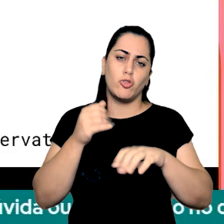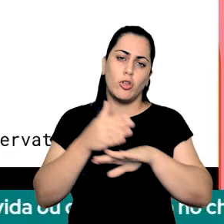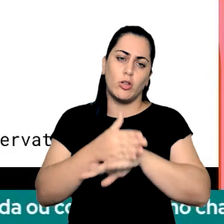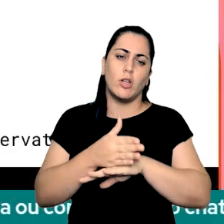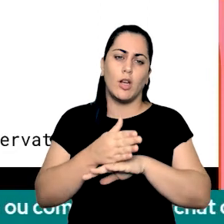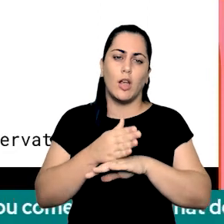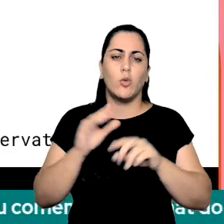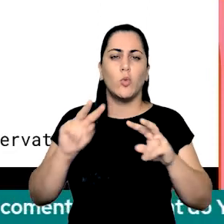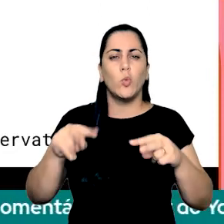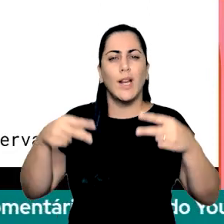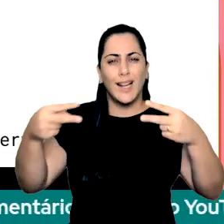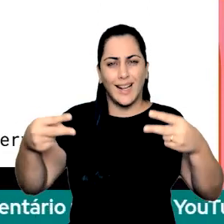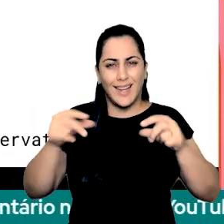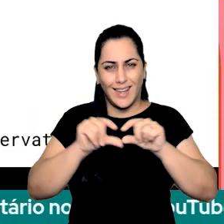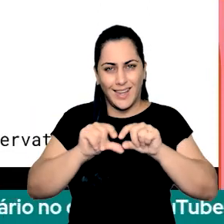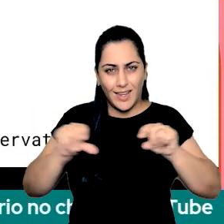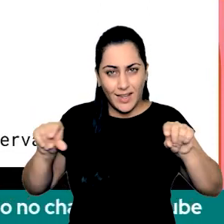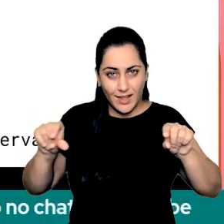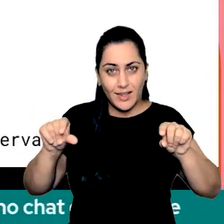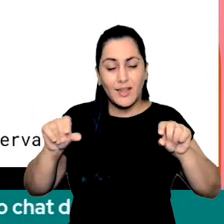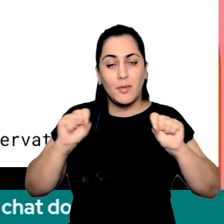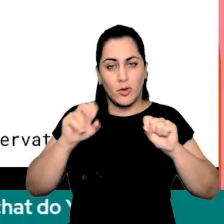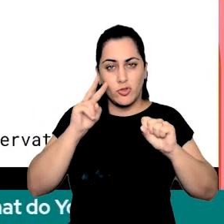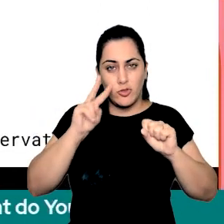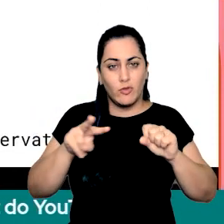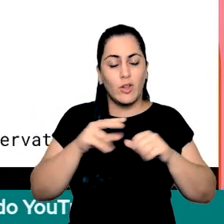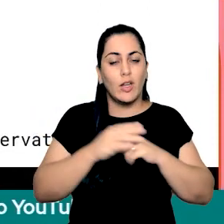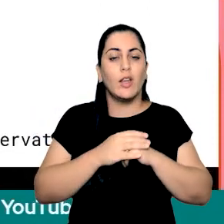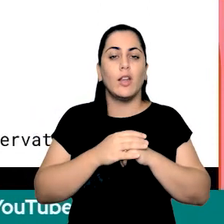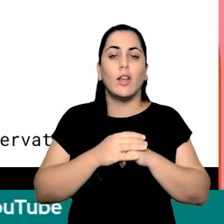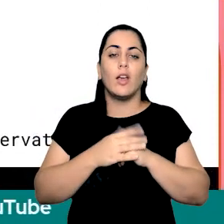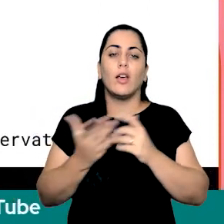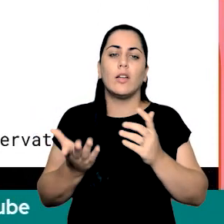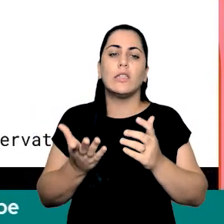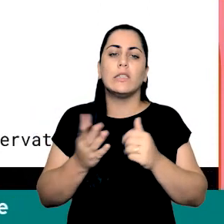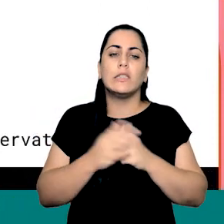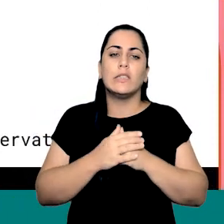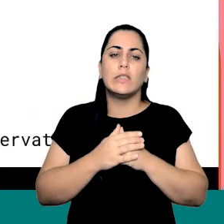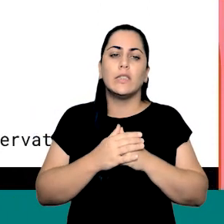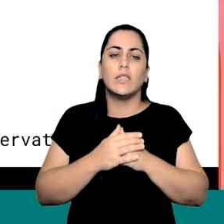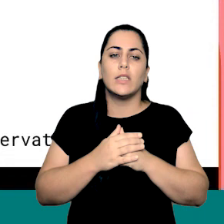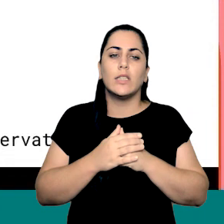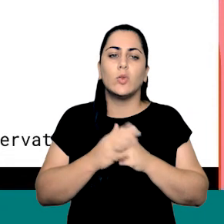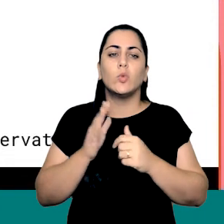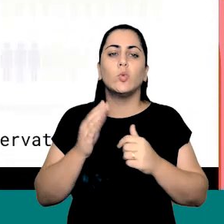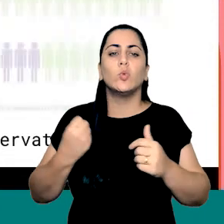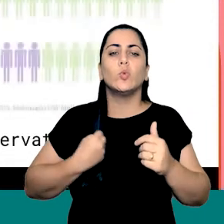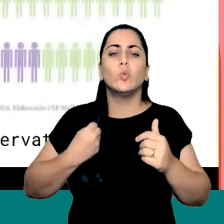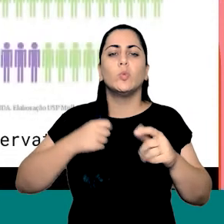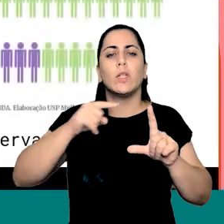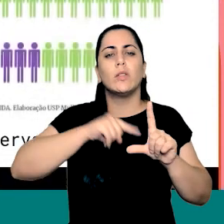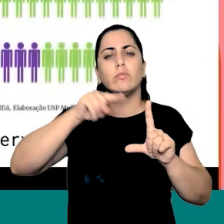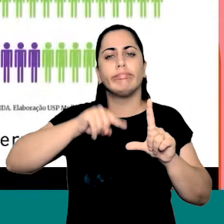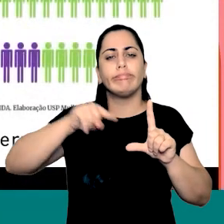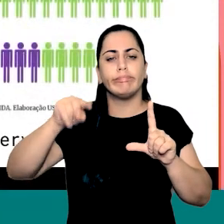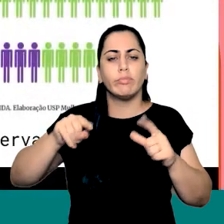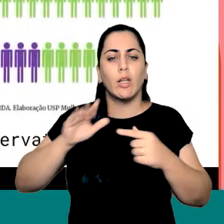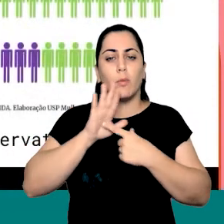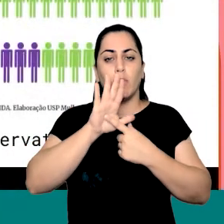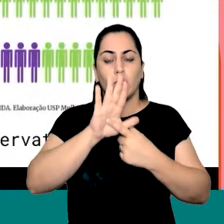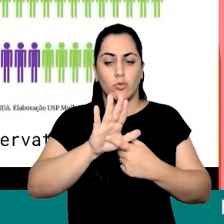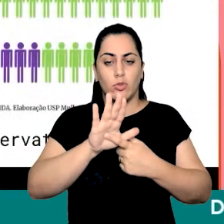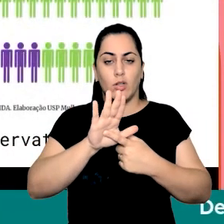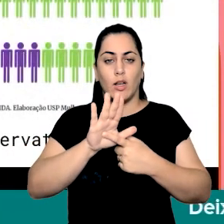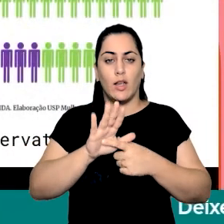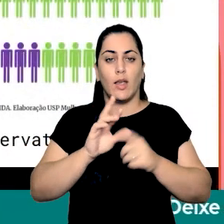pelo link aqui abaixo o resultado do Observatório para Mulheres e aí eu vou trazer por níveis